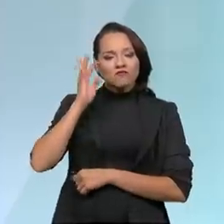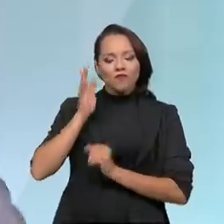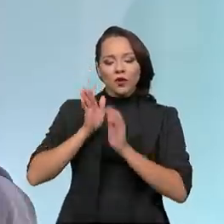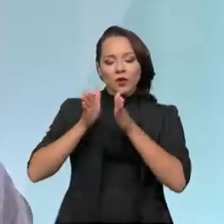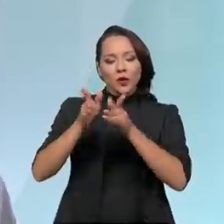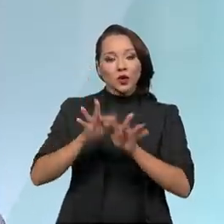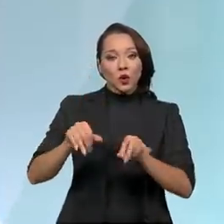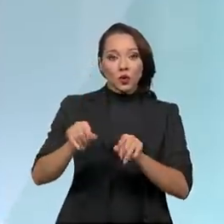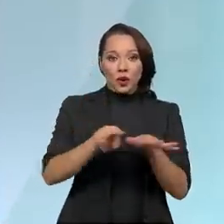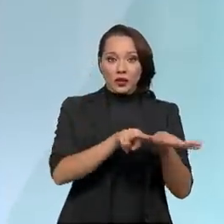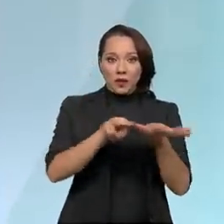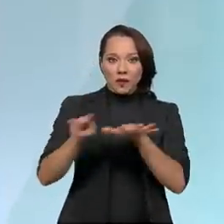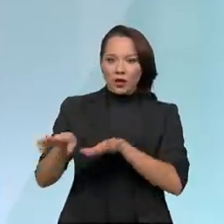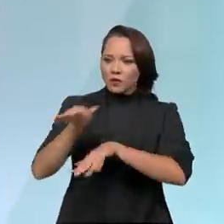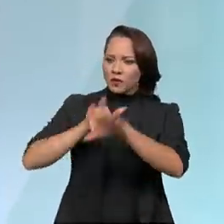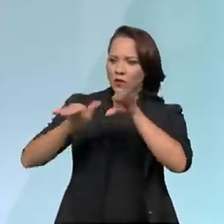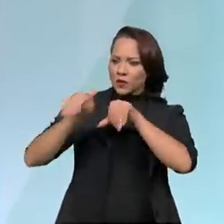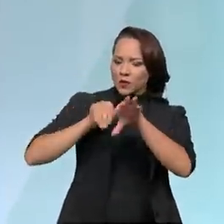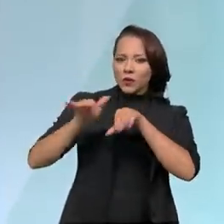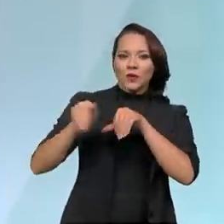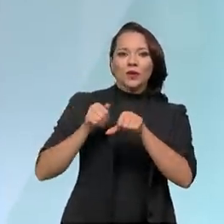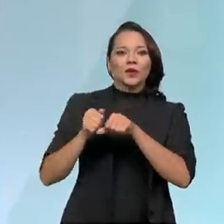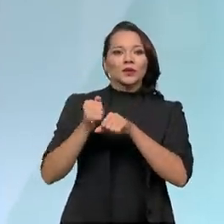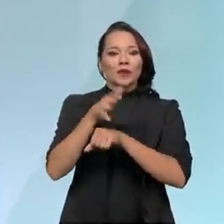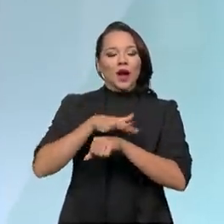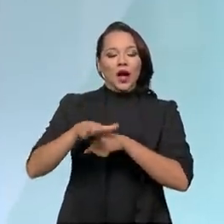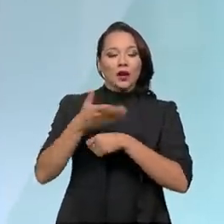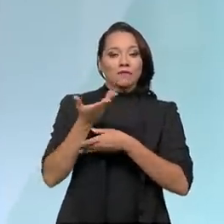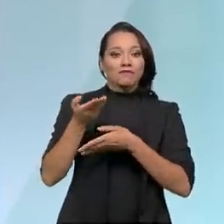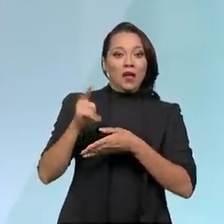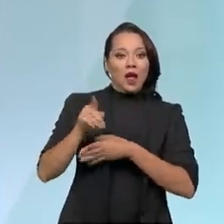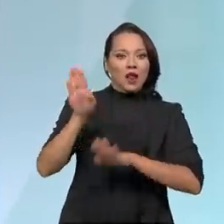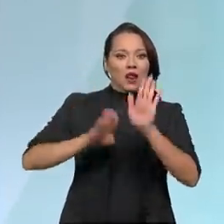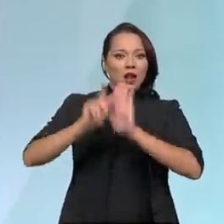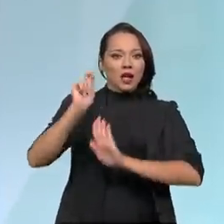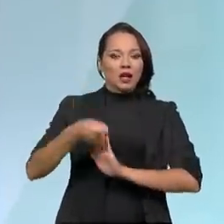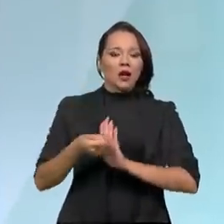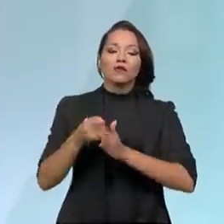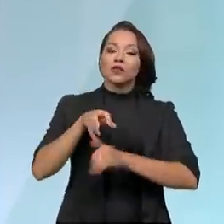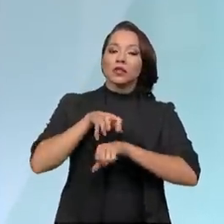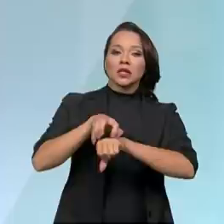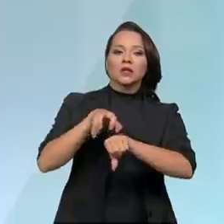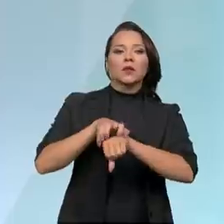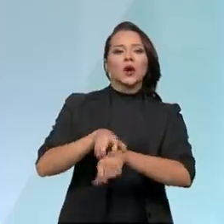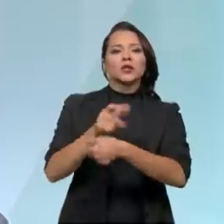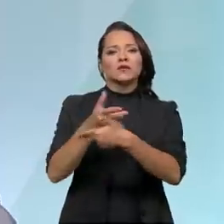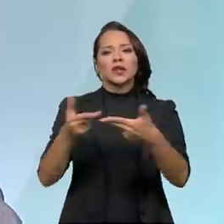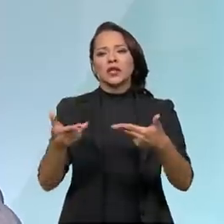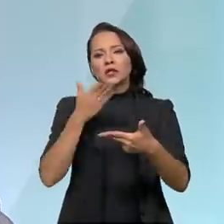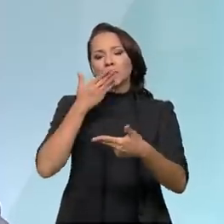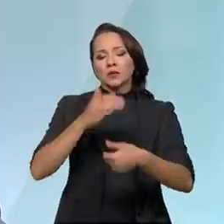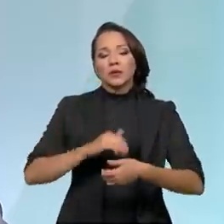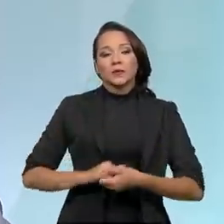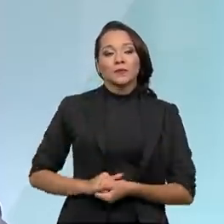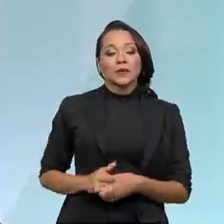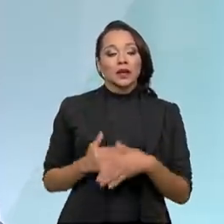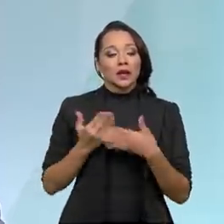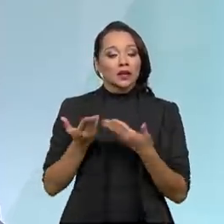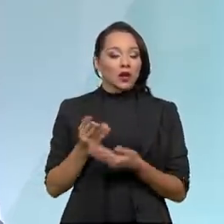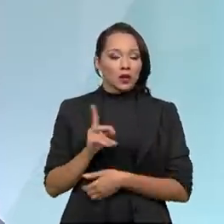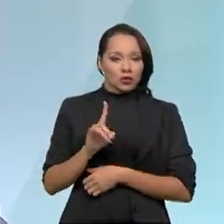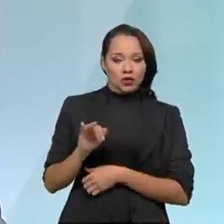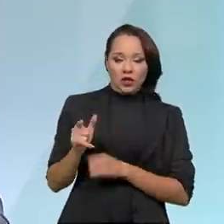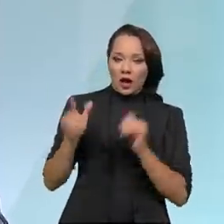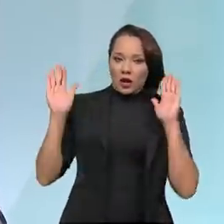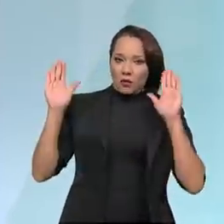numa semana, chamar a atenção do mercado para isso. Observem que eram leilões de modos de transporte diferentes. Então, a gente fez num dia